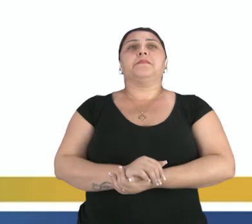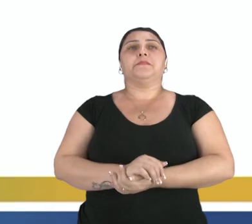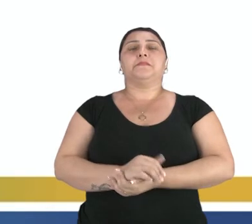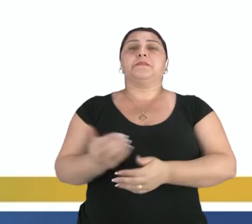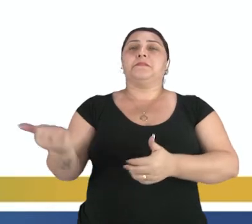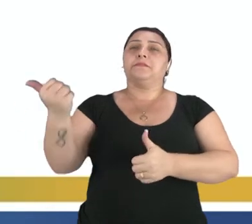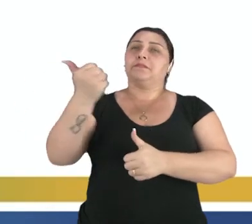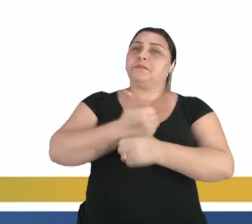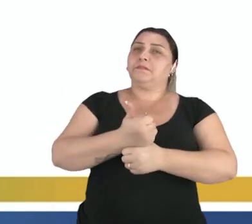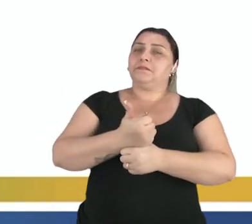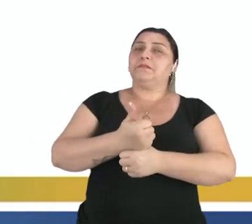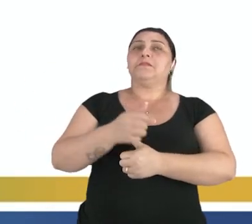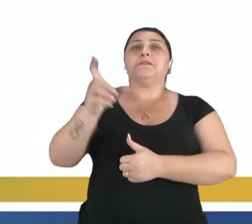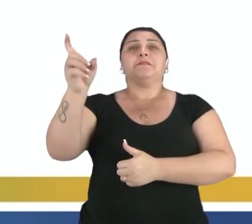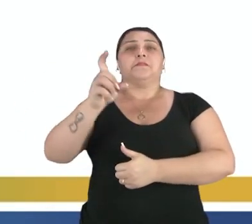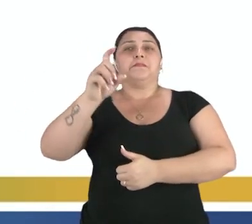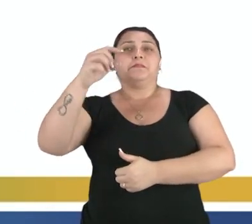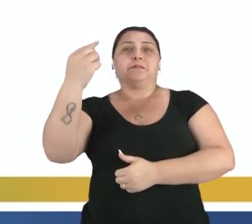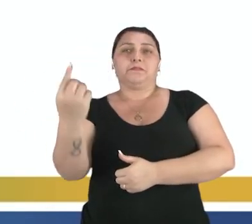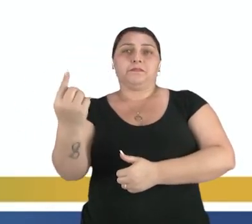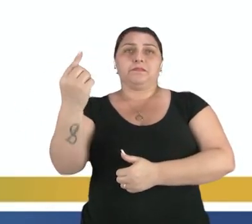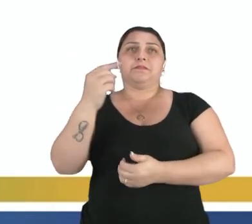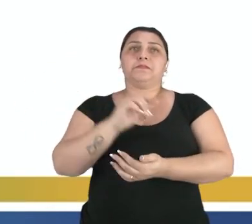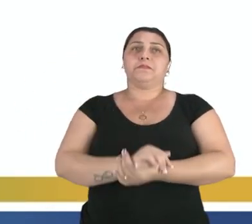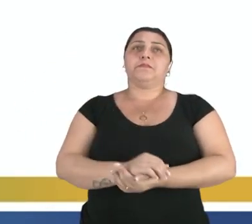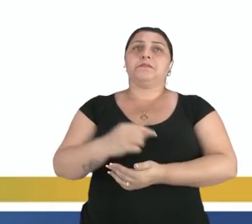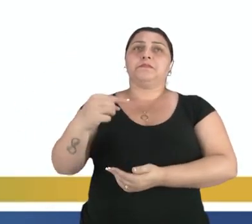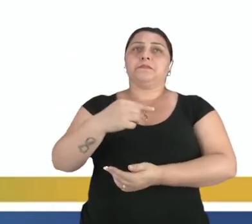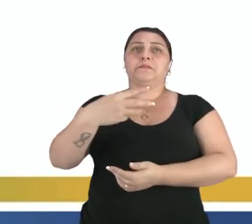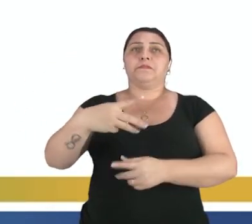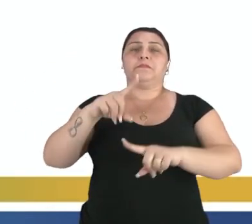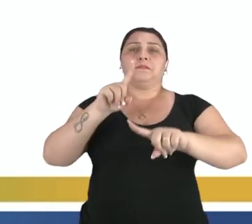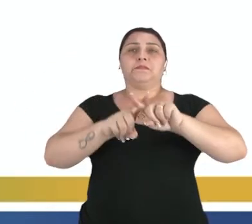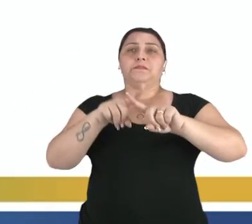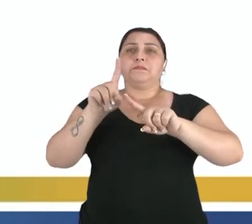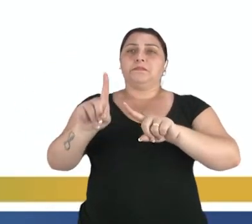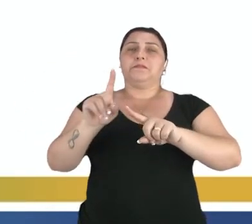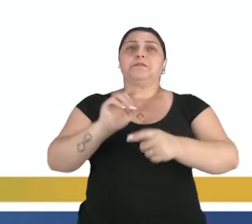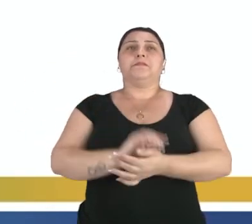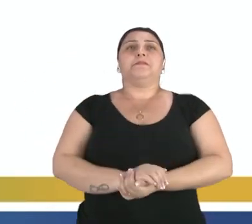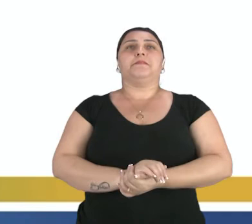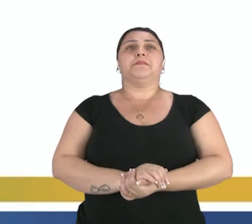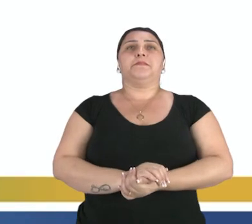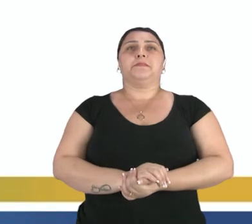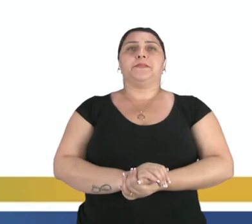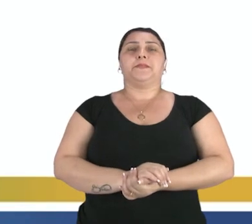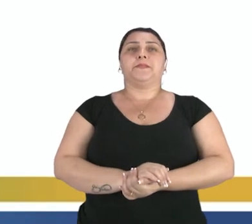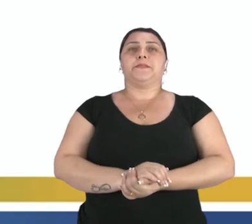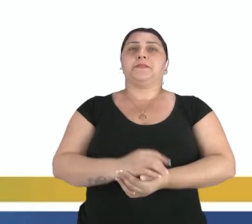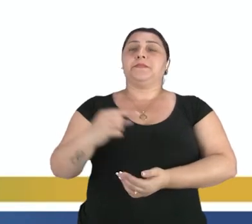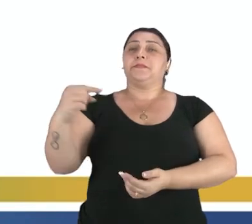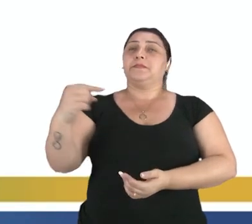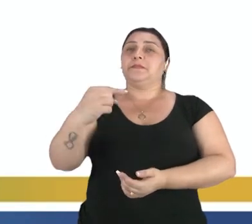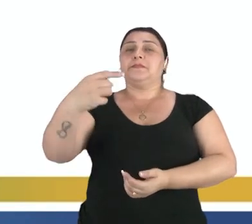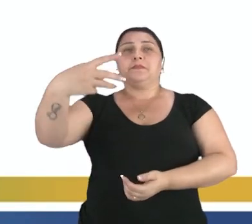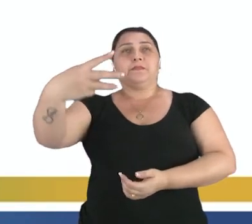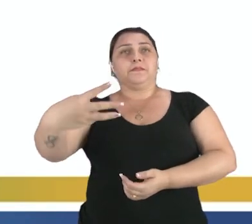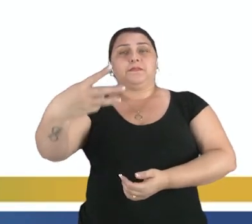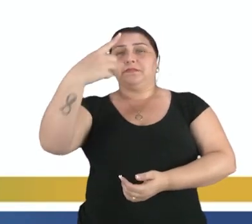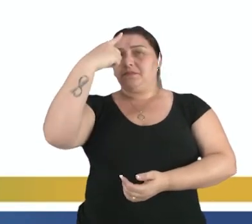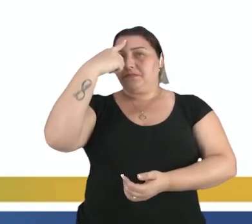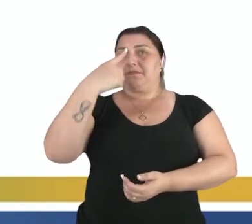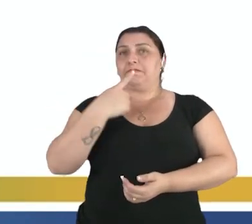ao substituir o x por 1, que ficará menos 3 vezes 1. Imagem,